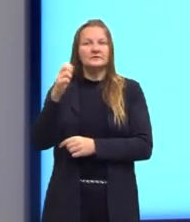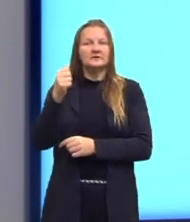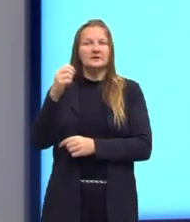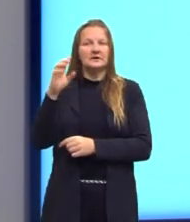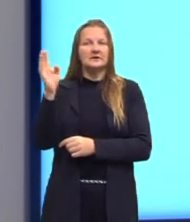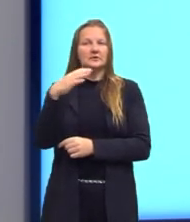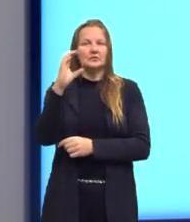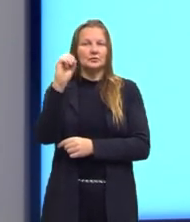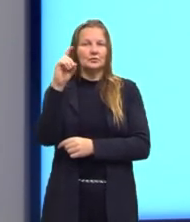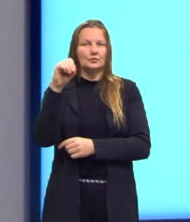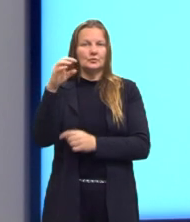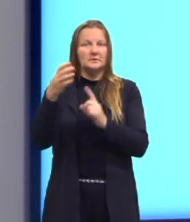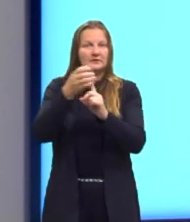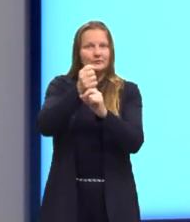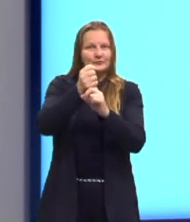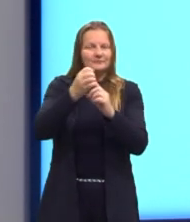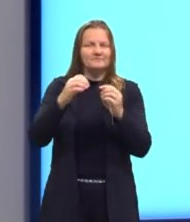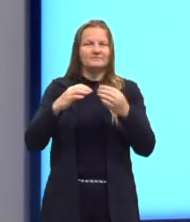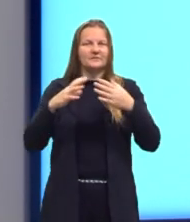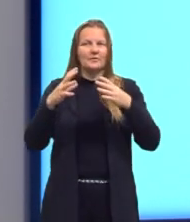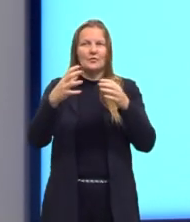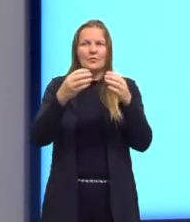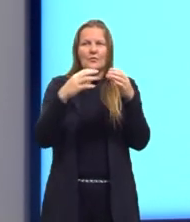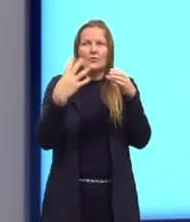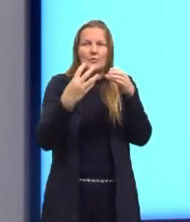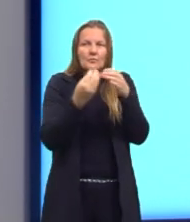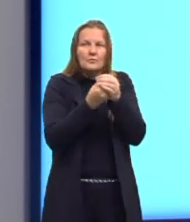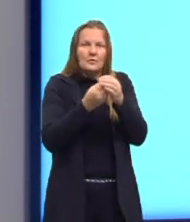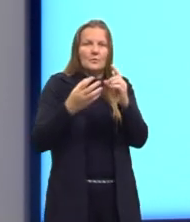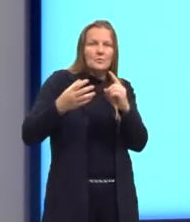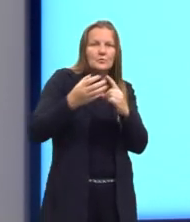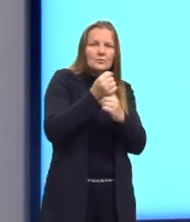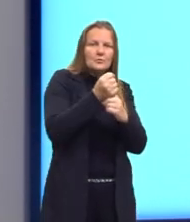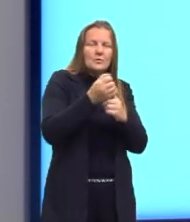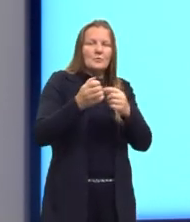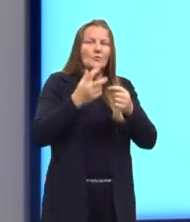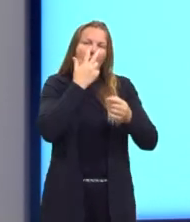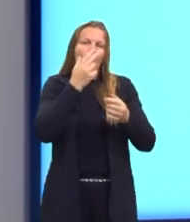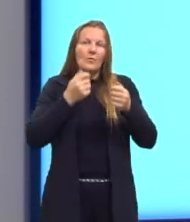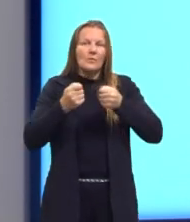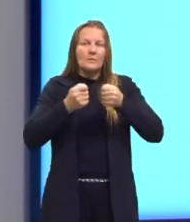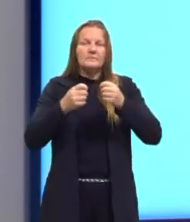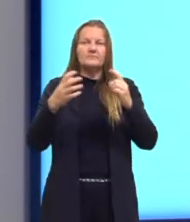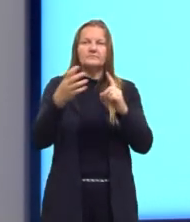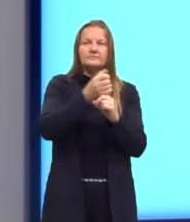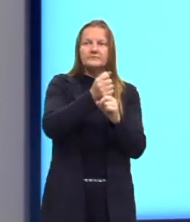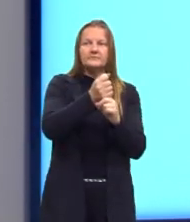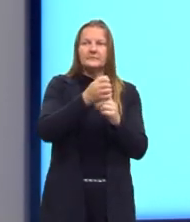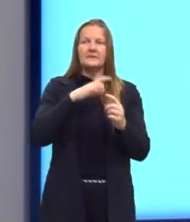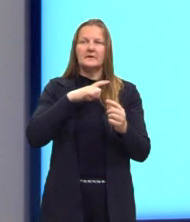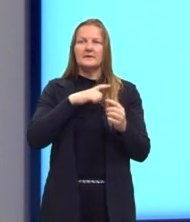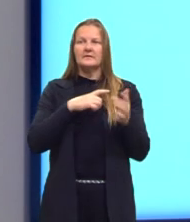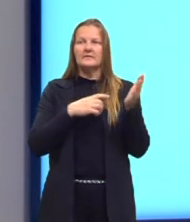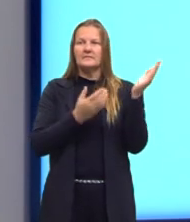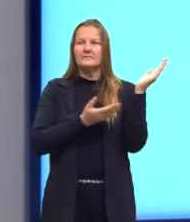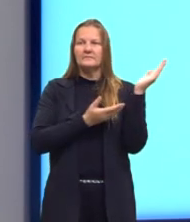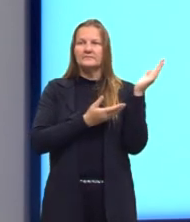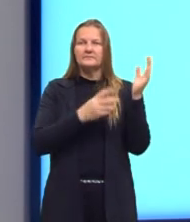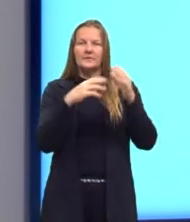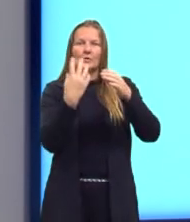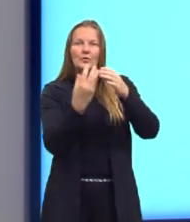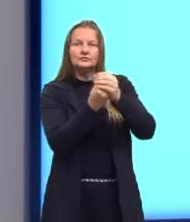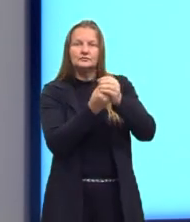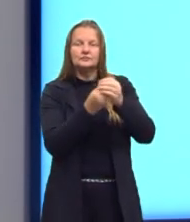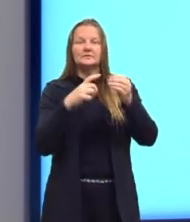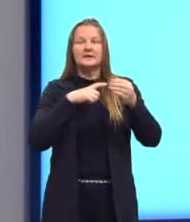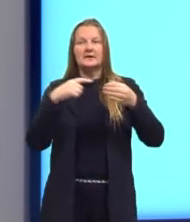né? Aquele conjunto de onde partem as relações, ele é chamado de domínio da função. O conjunto que recebe essas flechinhas,